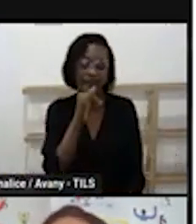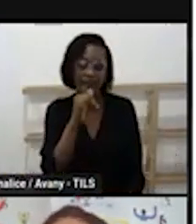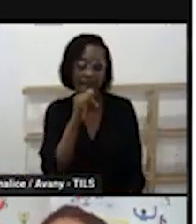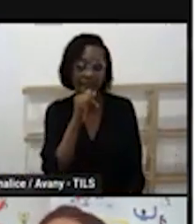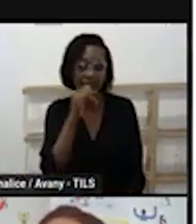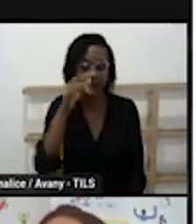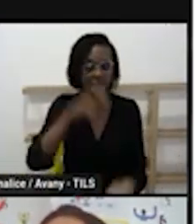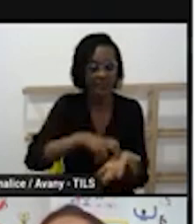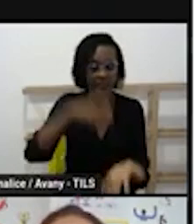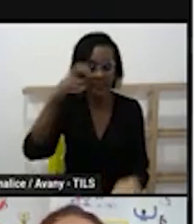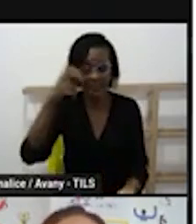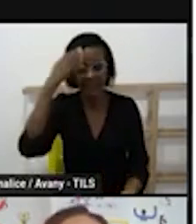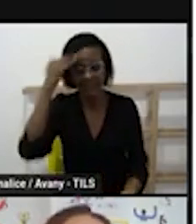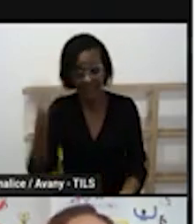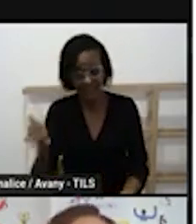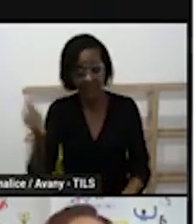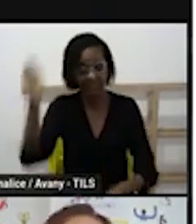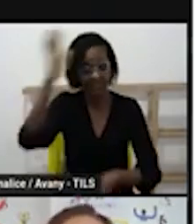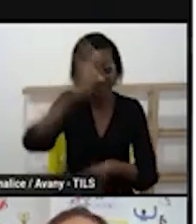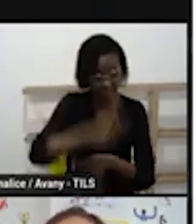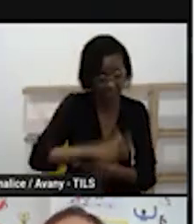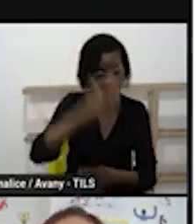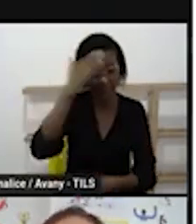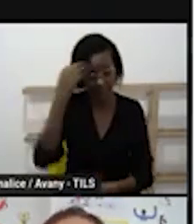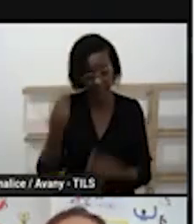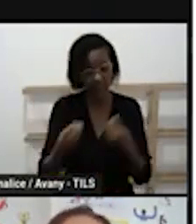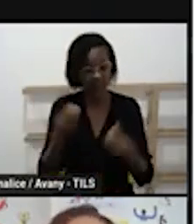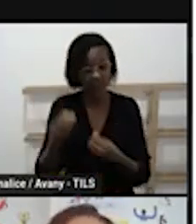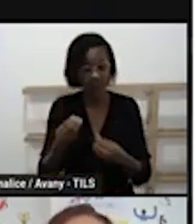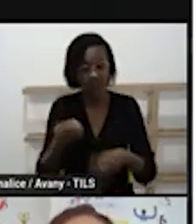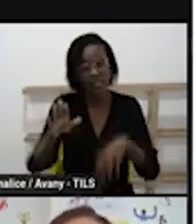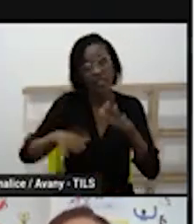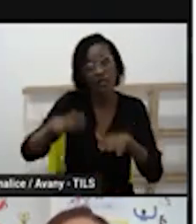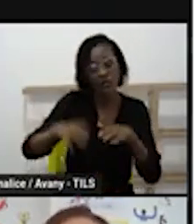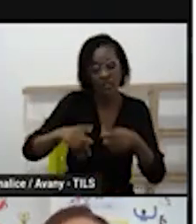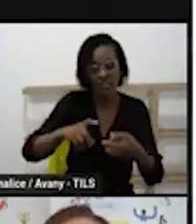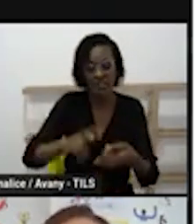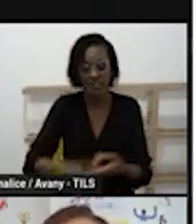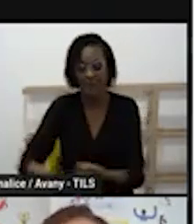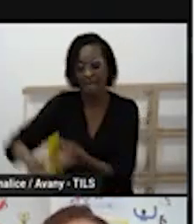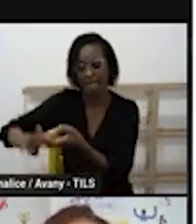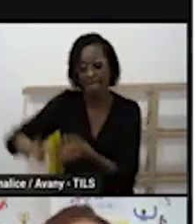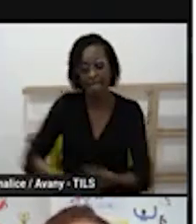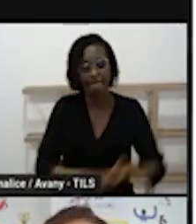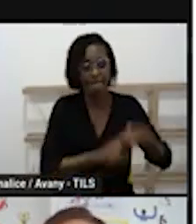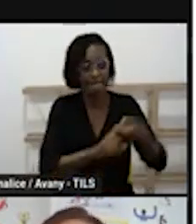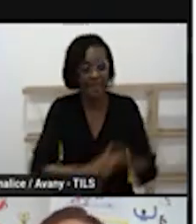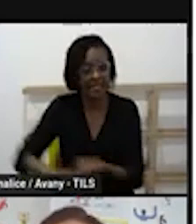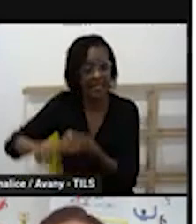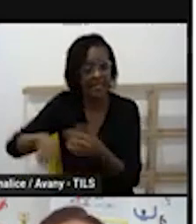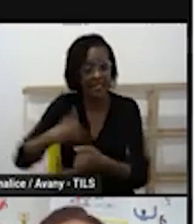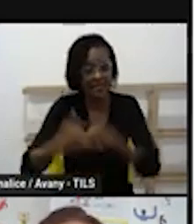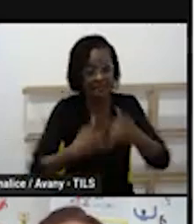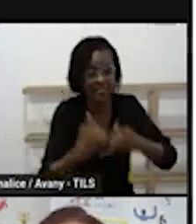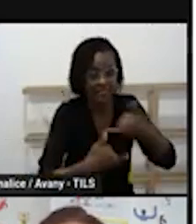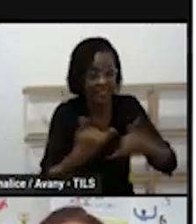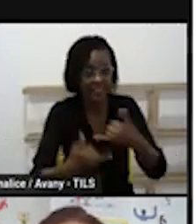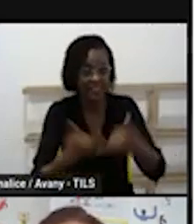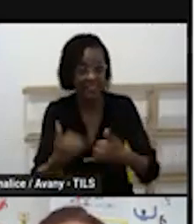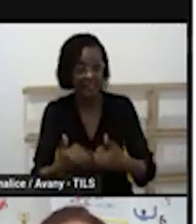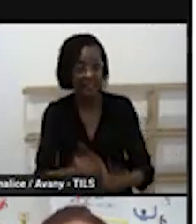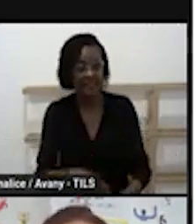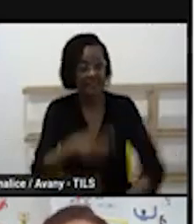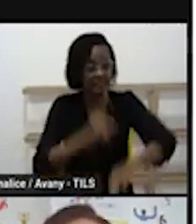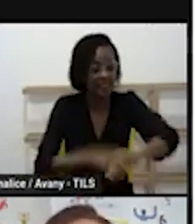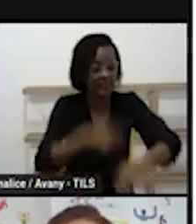vou fazer circuitos ou vou levar para o parque ou eu vou brincar. A gente precisa fazer dosar essa rotina